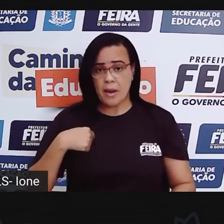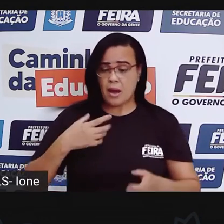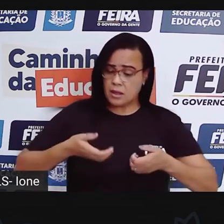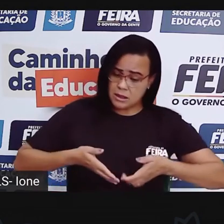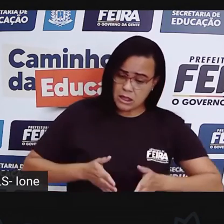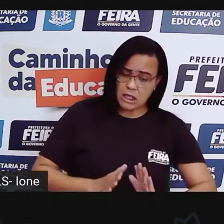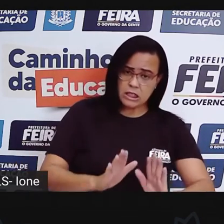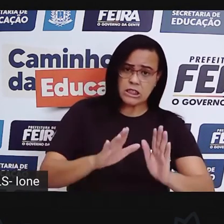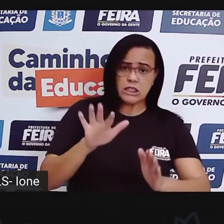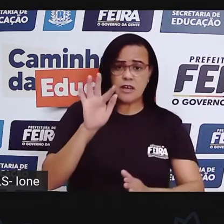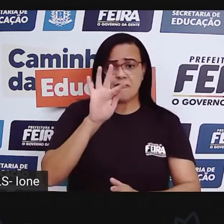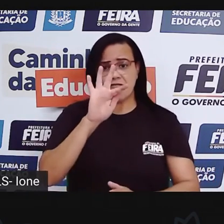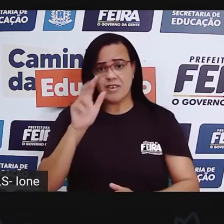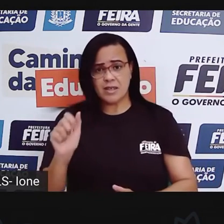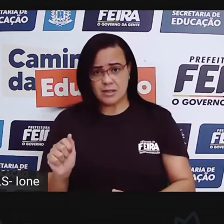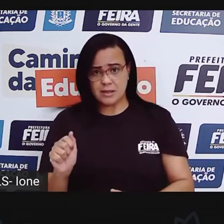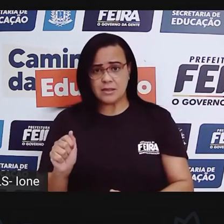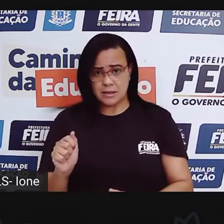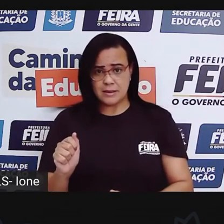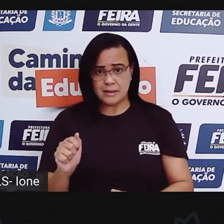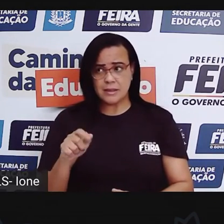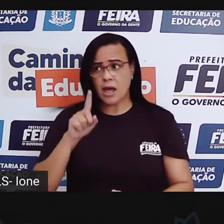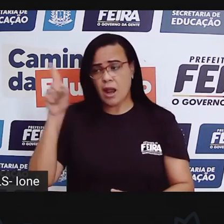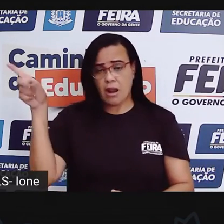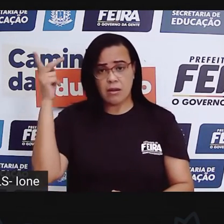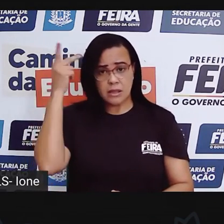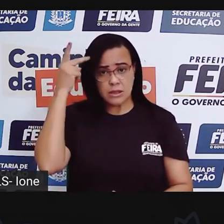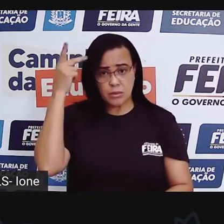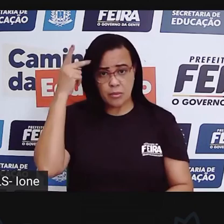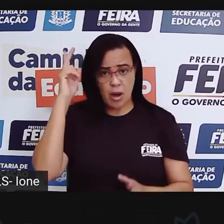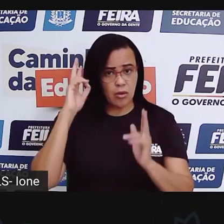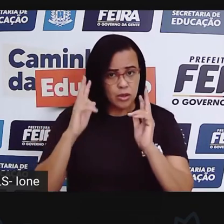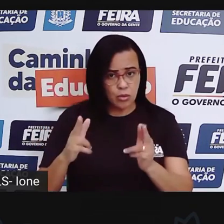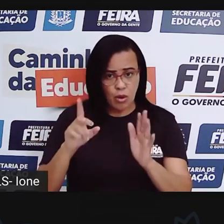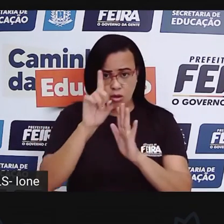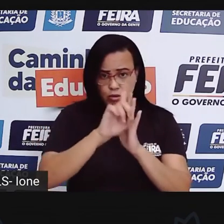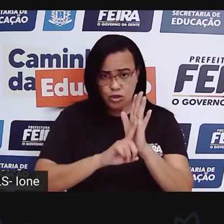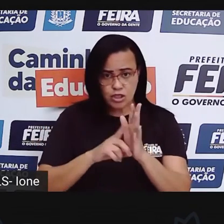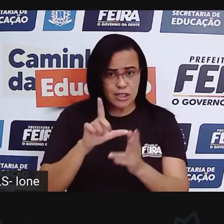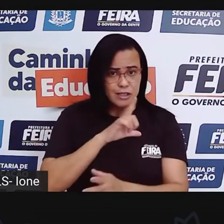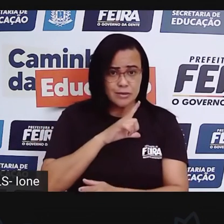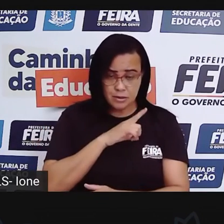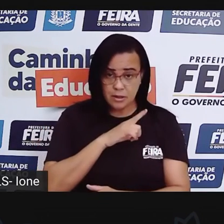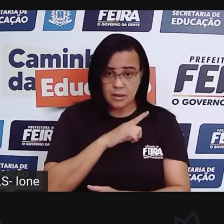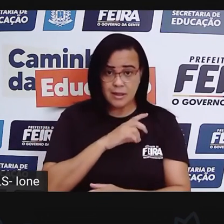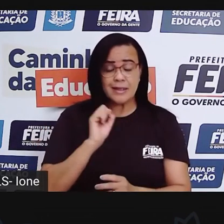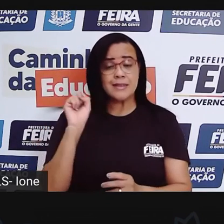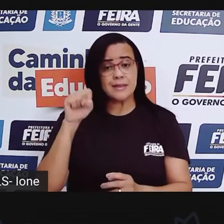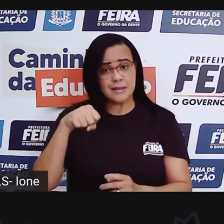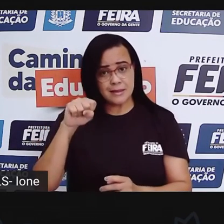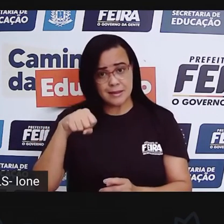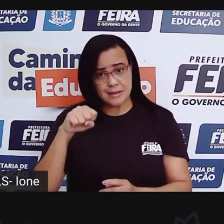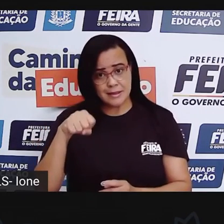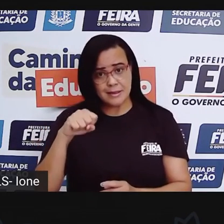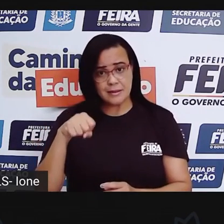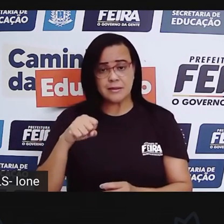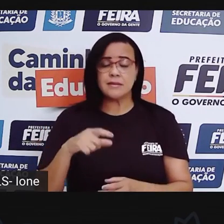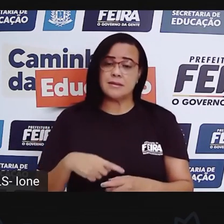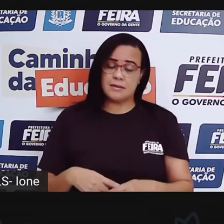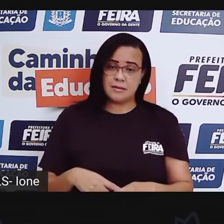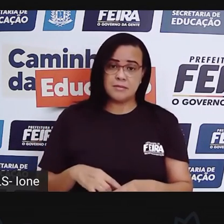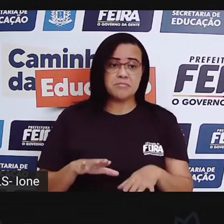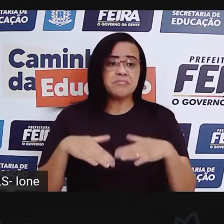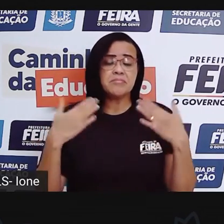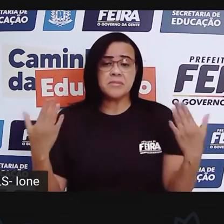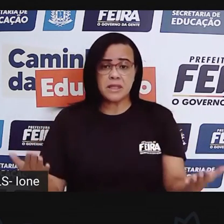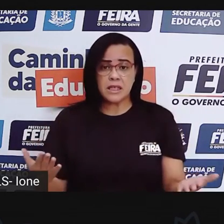e uma criança que nasceu lá em São Paulo, ela vai ter os mesmos direitos? Sim, ela vai ter os mesmos direitos, né? E aí, PRO, como